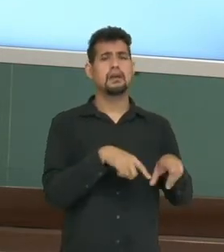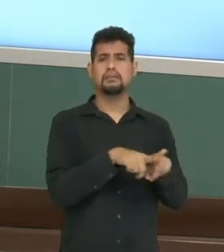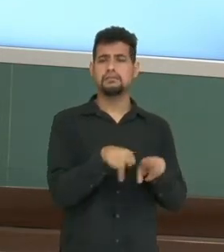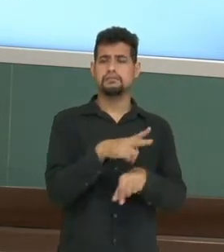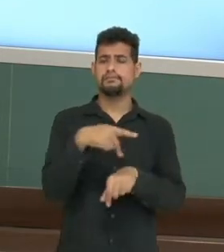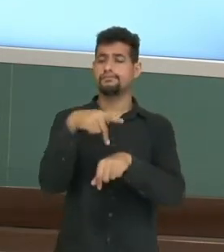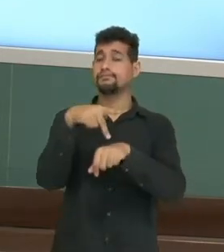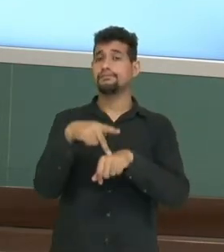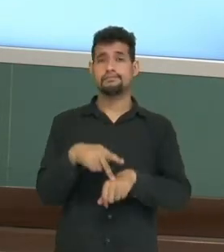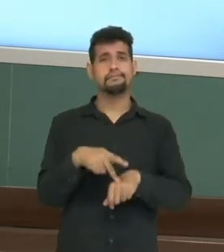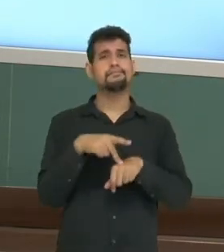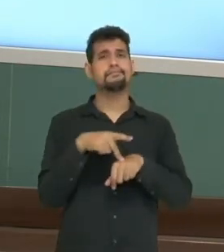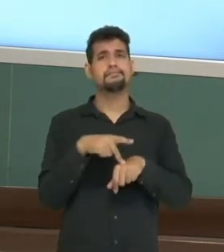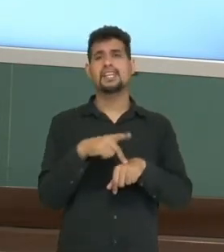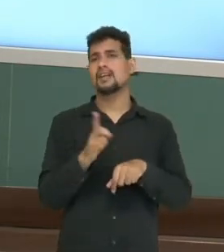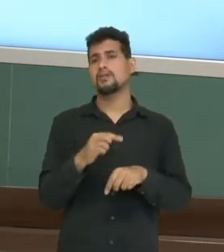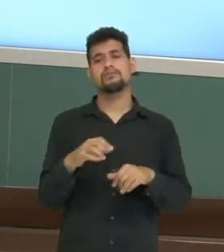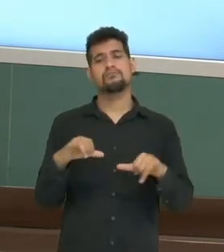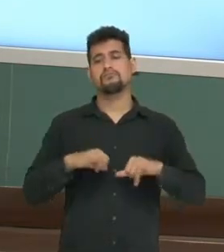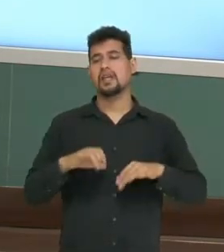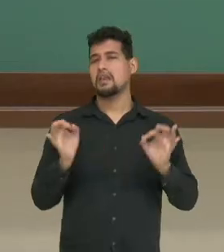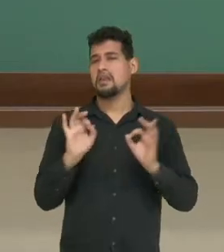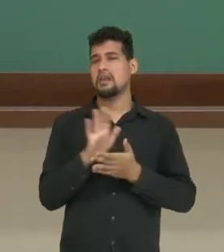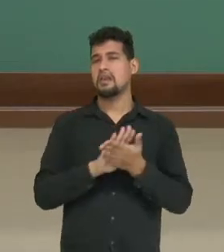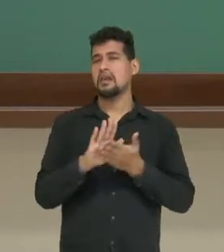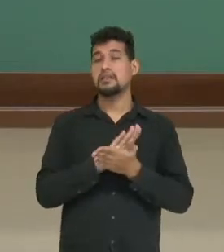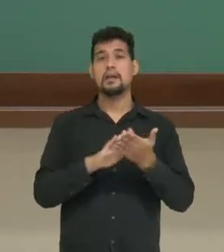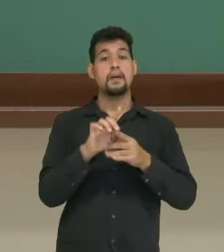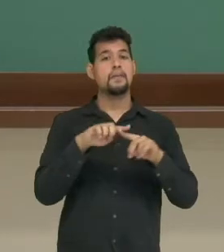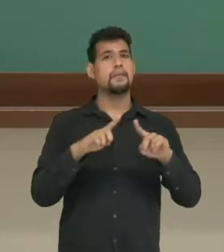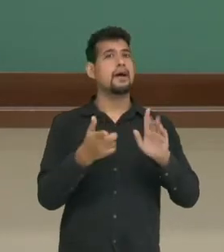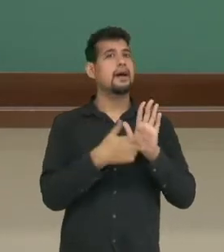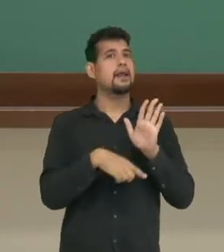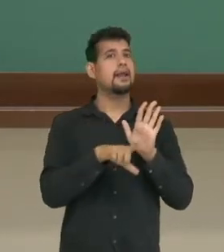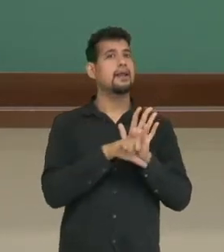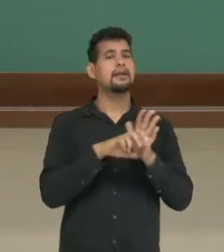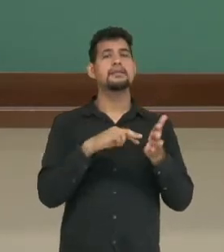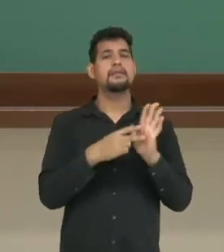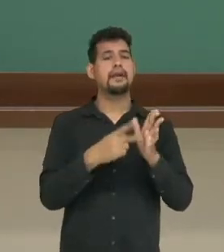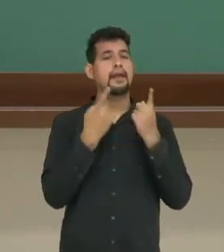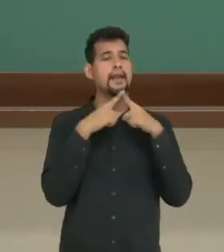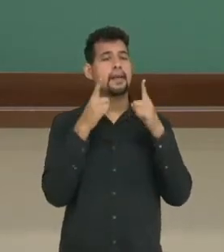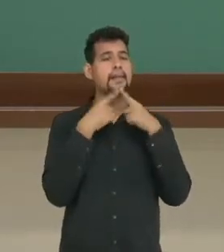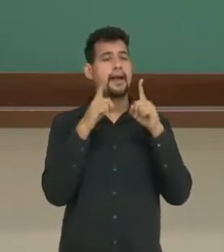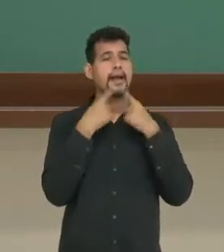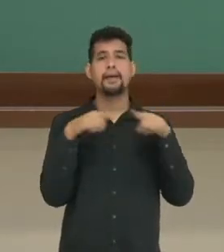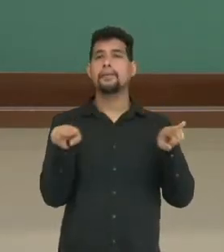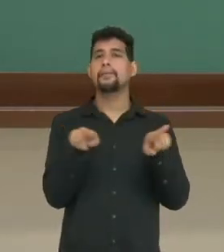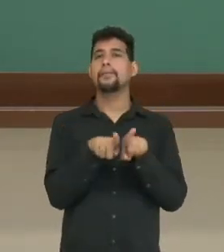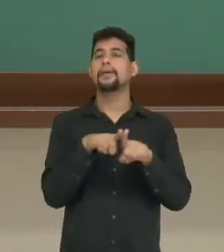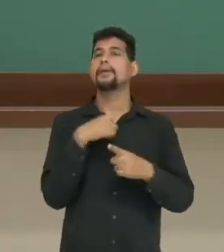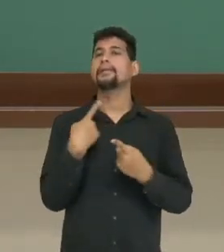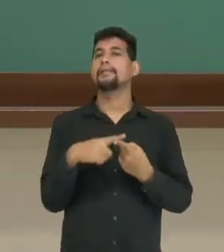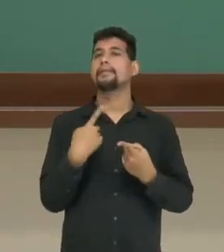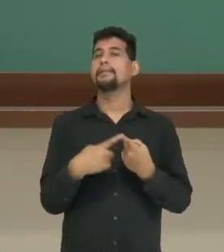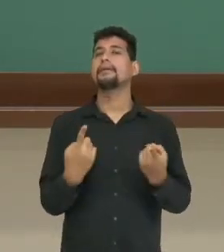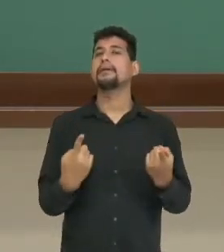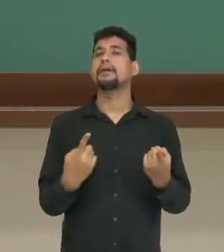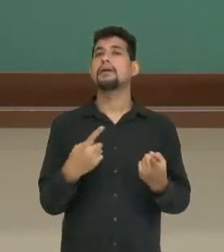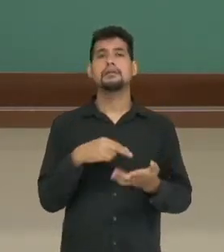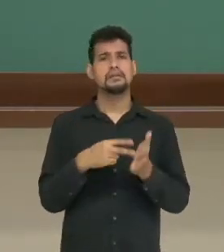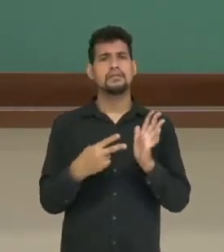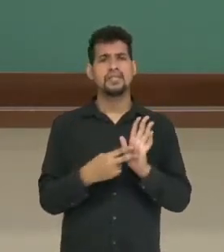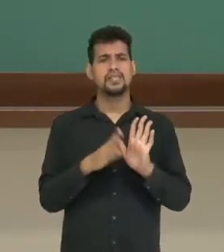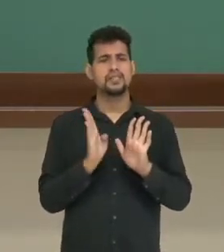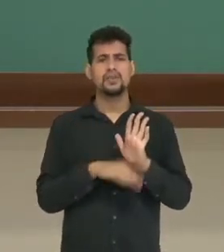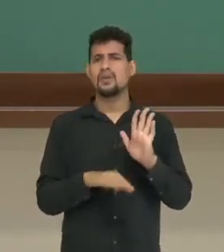país sem punição. Essa lei, porém, é criticada porque também tirou